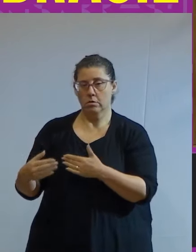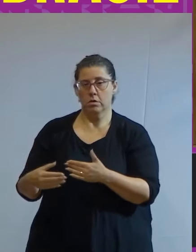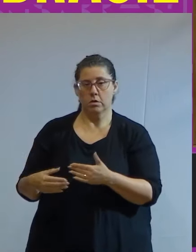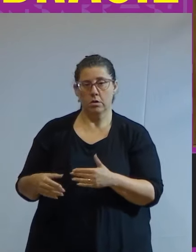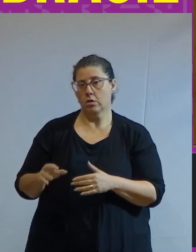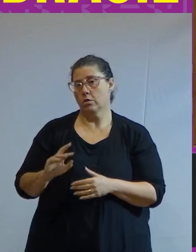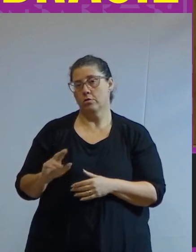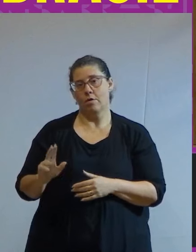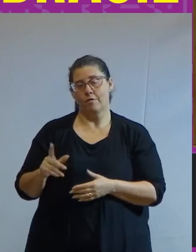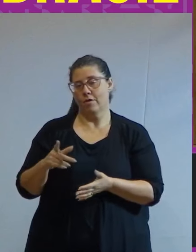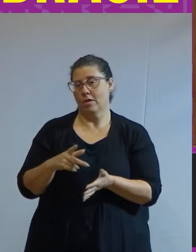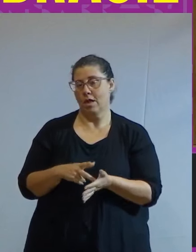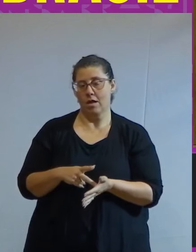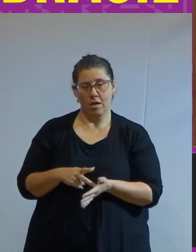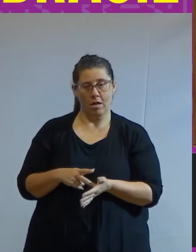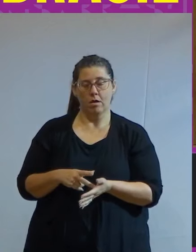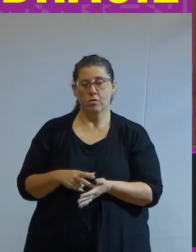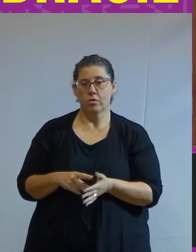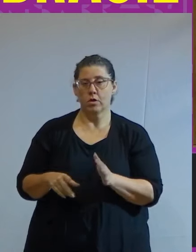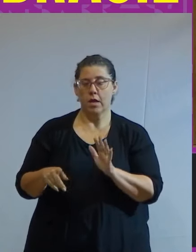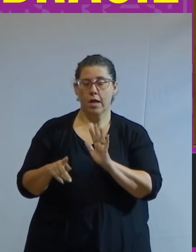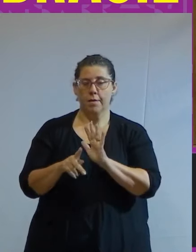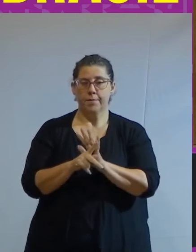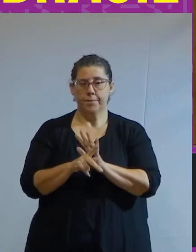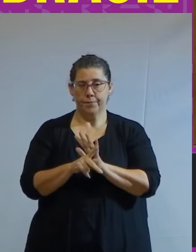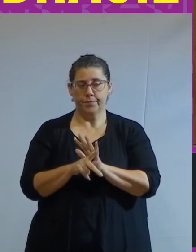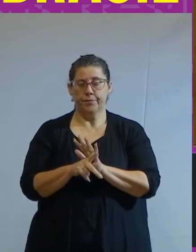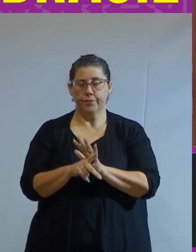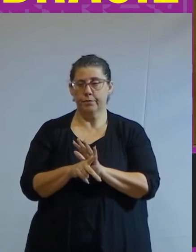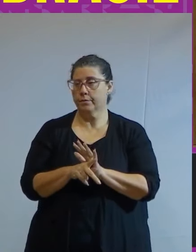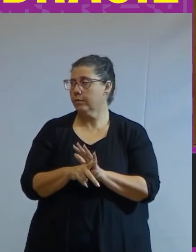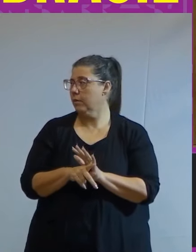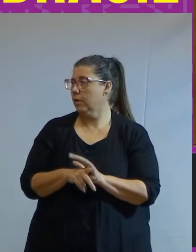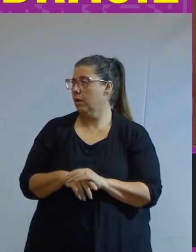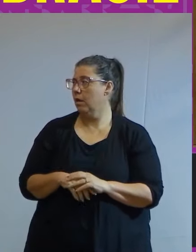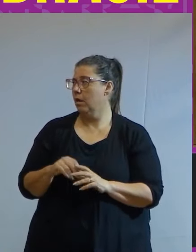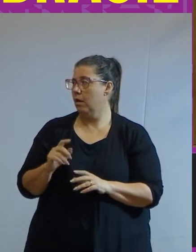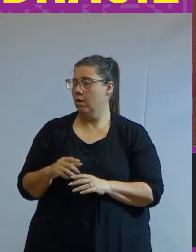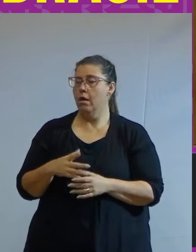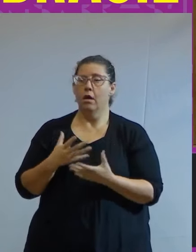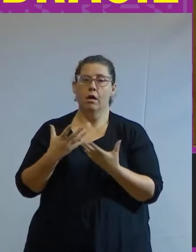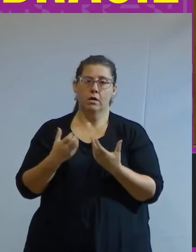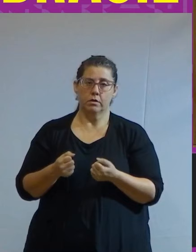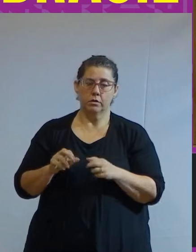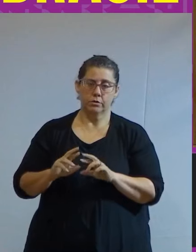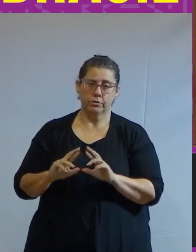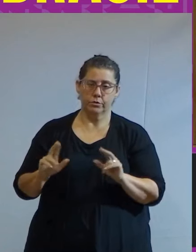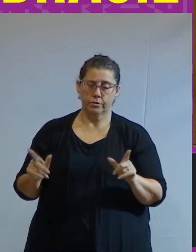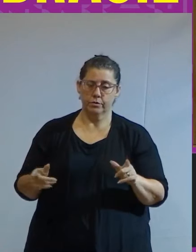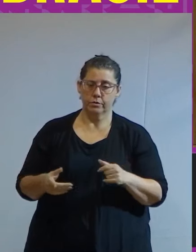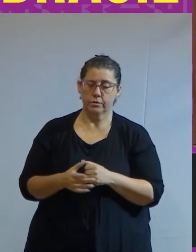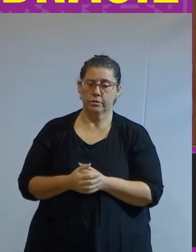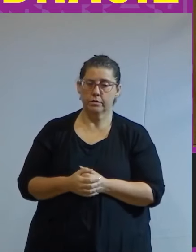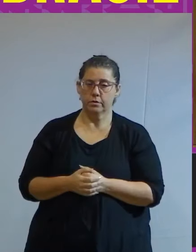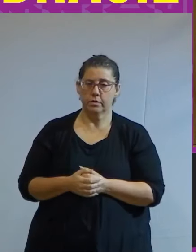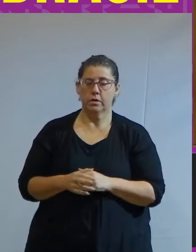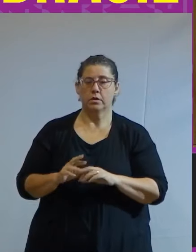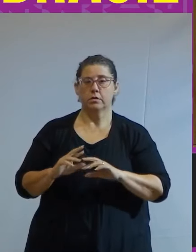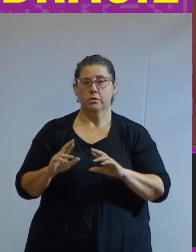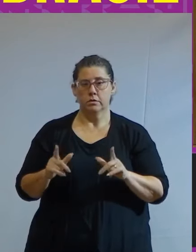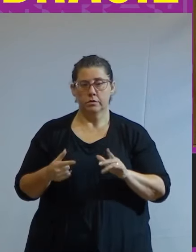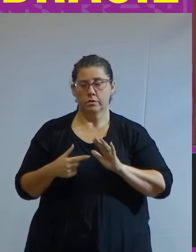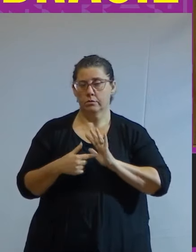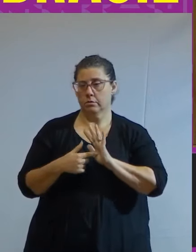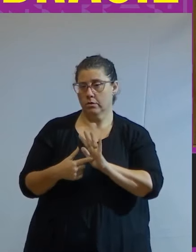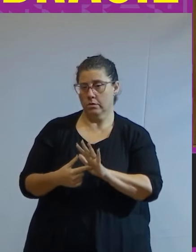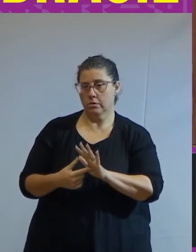verdade da igualdade que a própria atuação do Estado provoca a admitir a diferença a diferença enfatiza